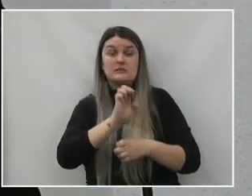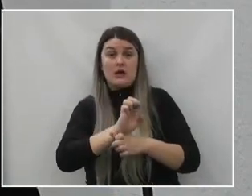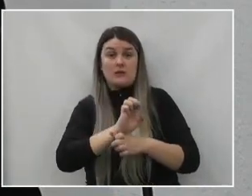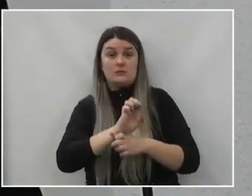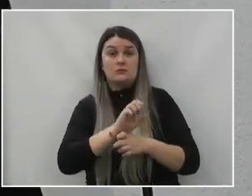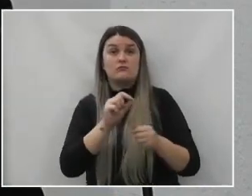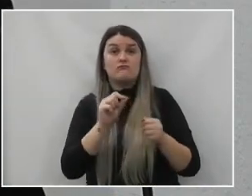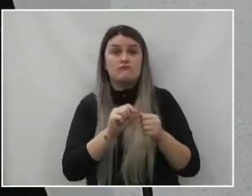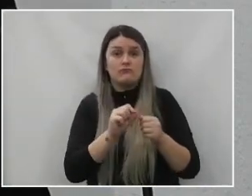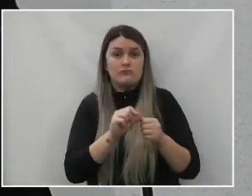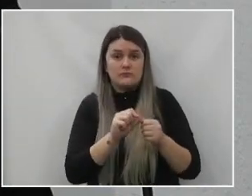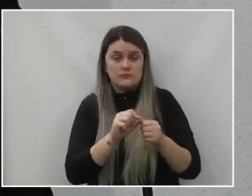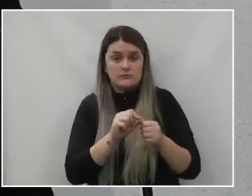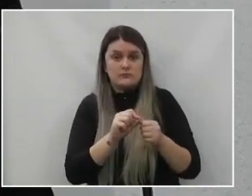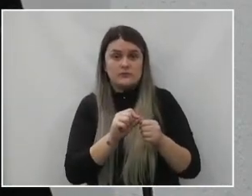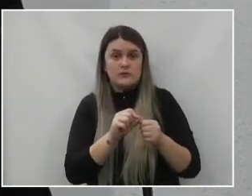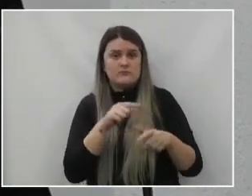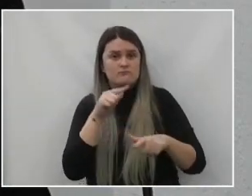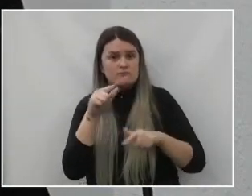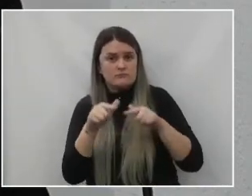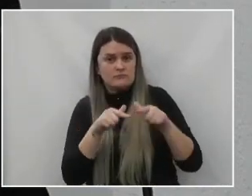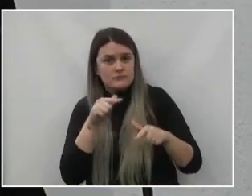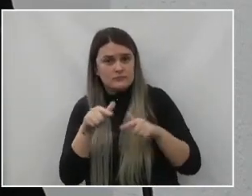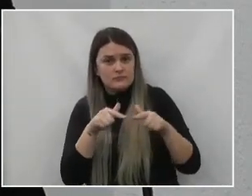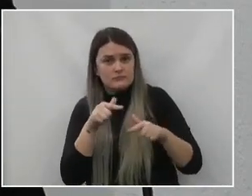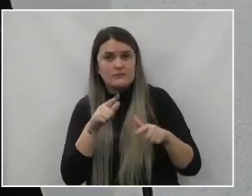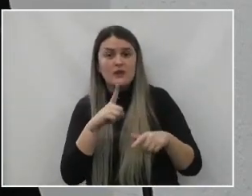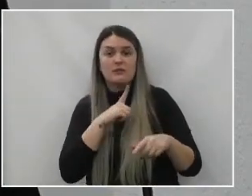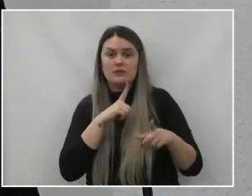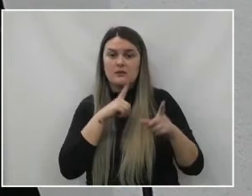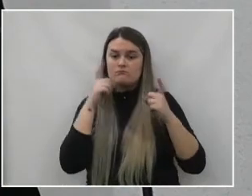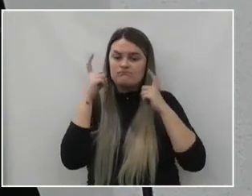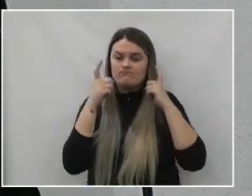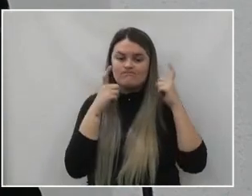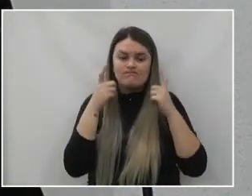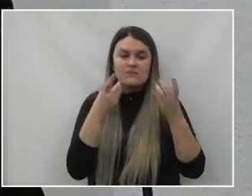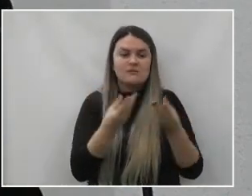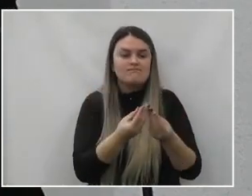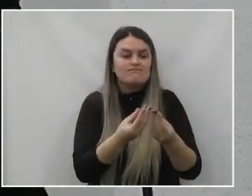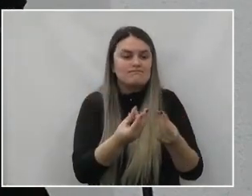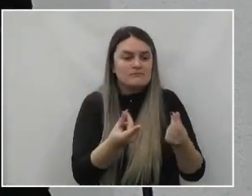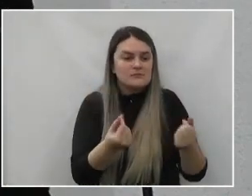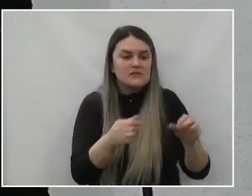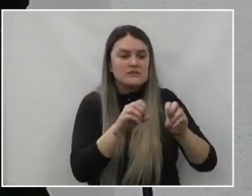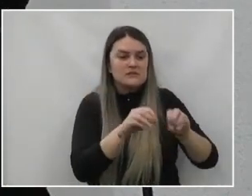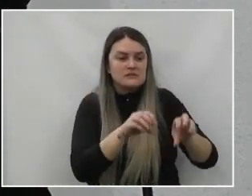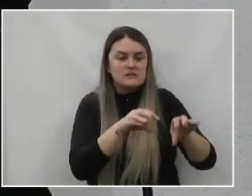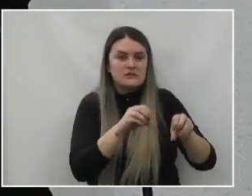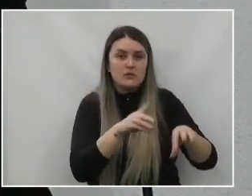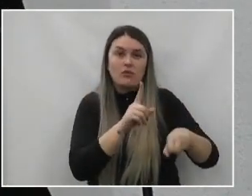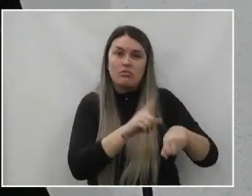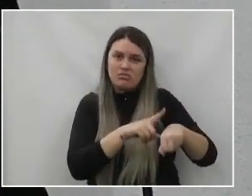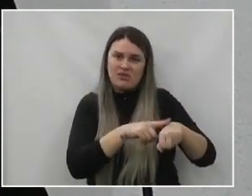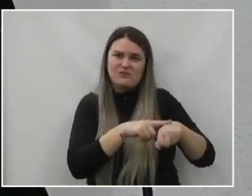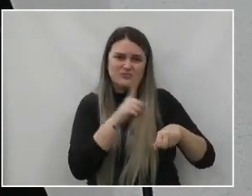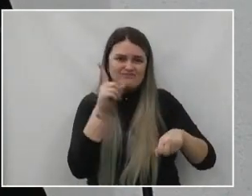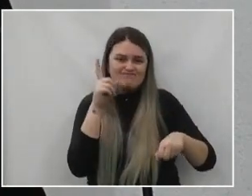fazendo o seu trabalho, preocupando-se com a qualidade de formação, mesmo nesse período difícil,